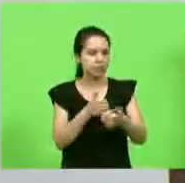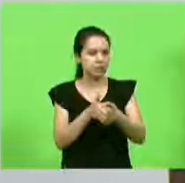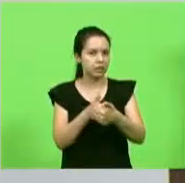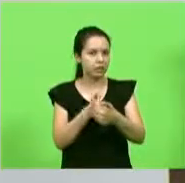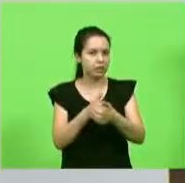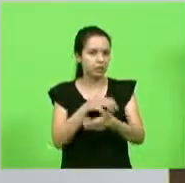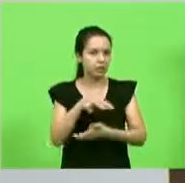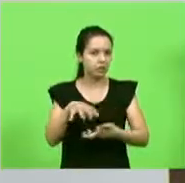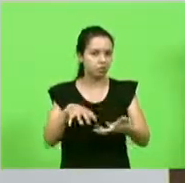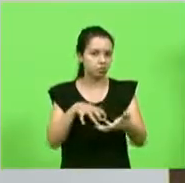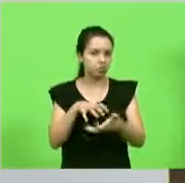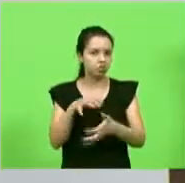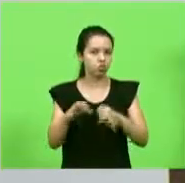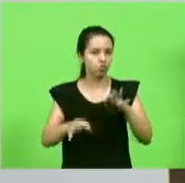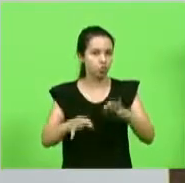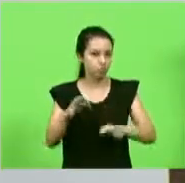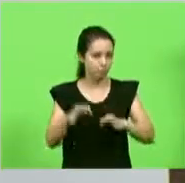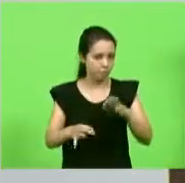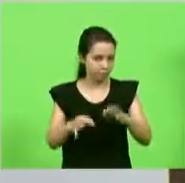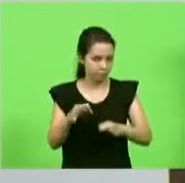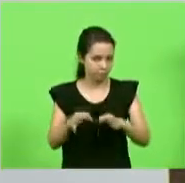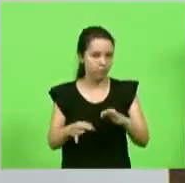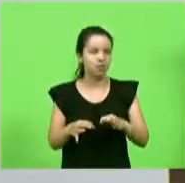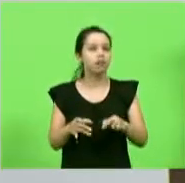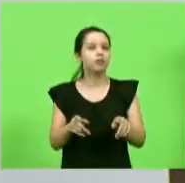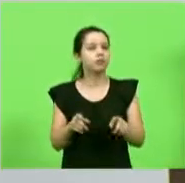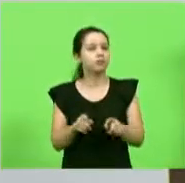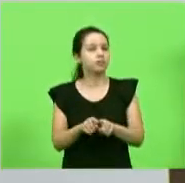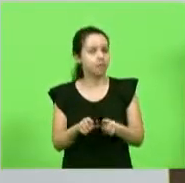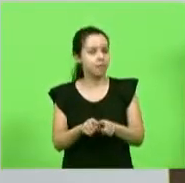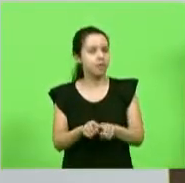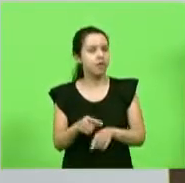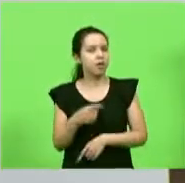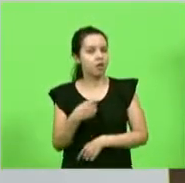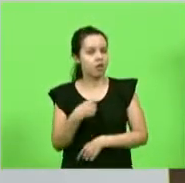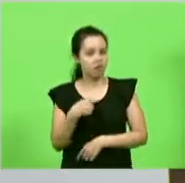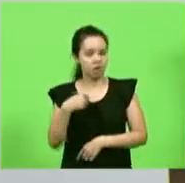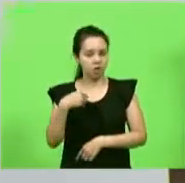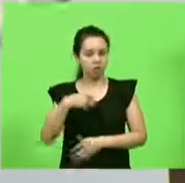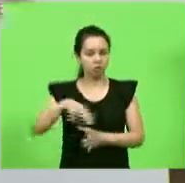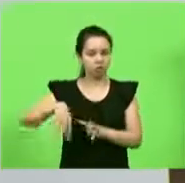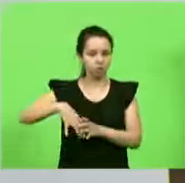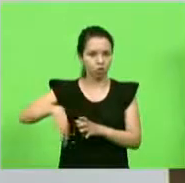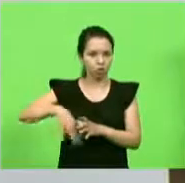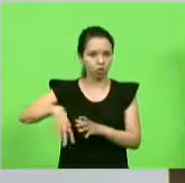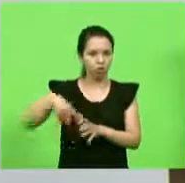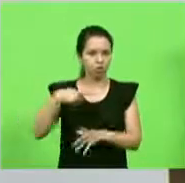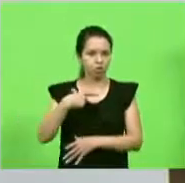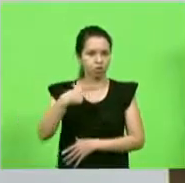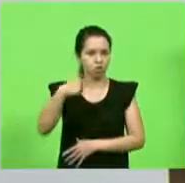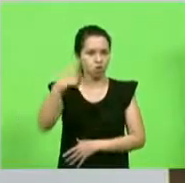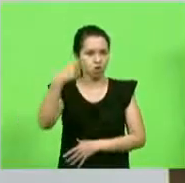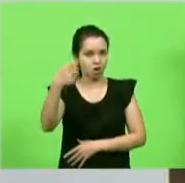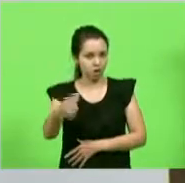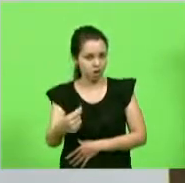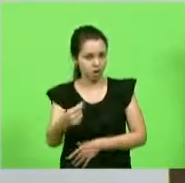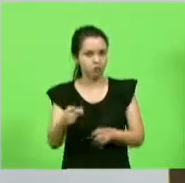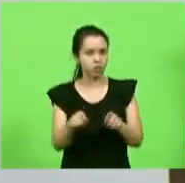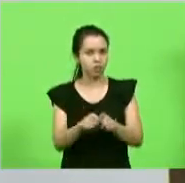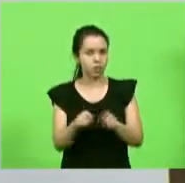misto de julgamento, eu que fui por sorteio escolhido relator do outro